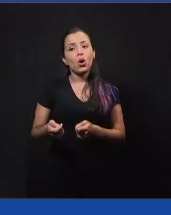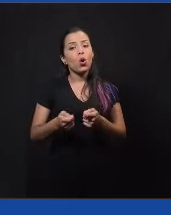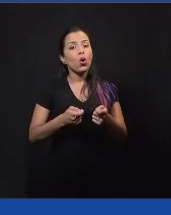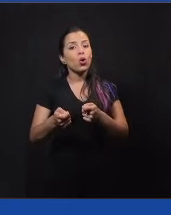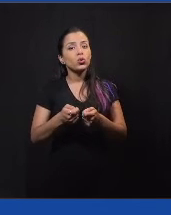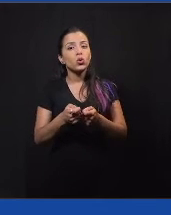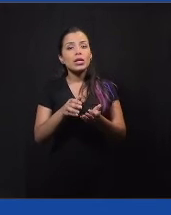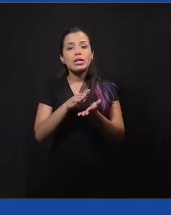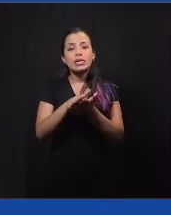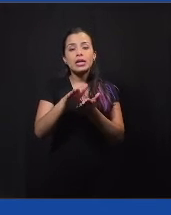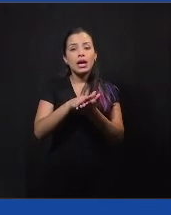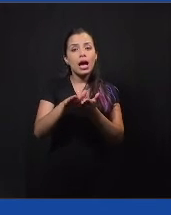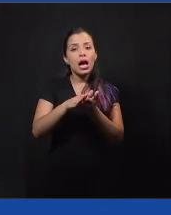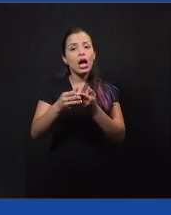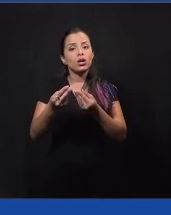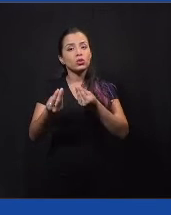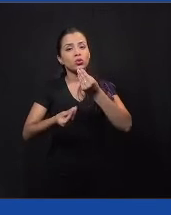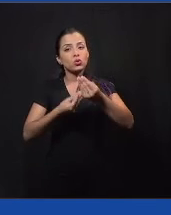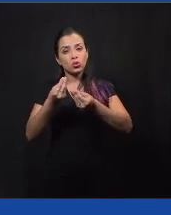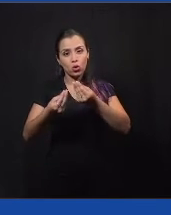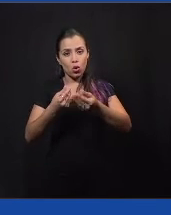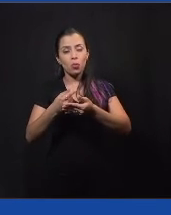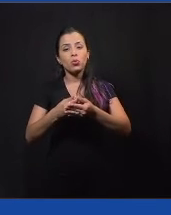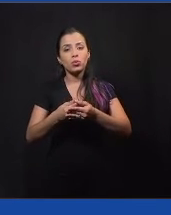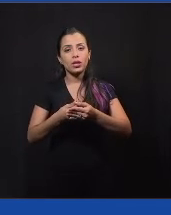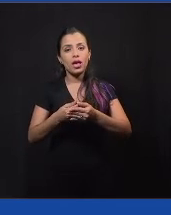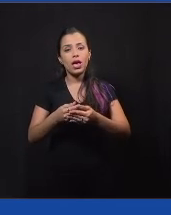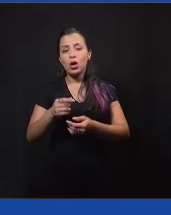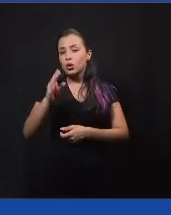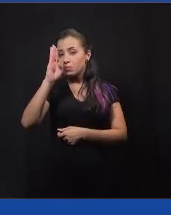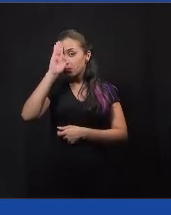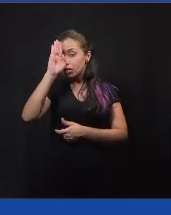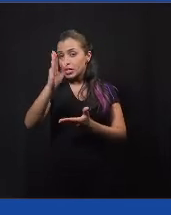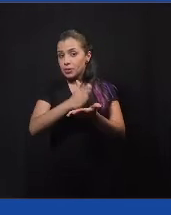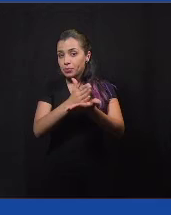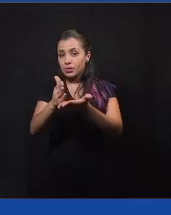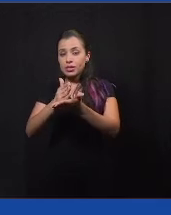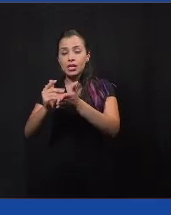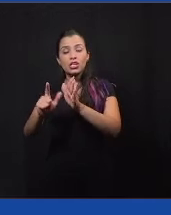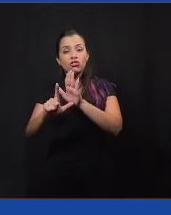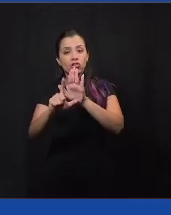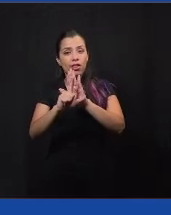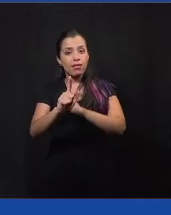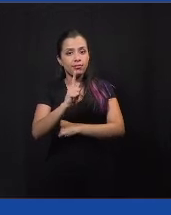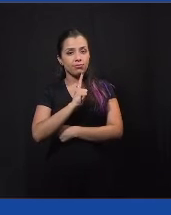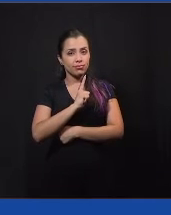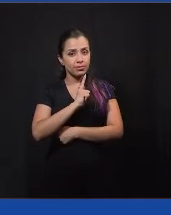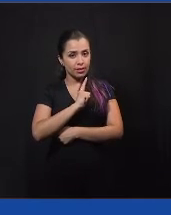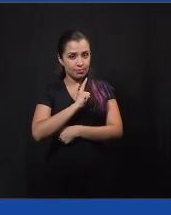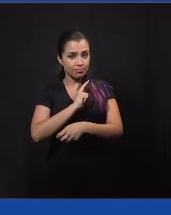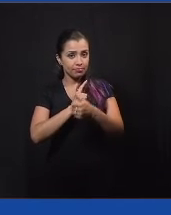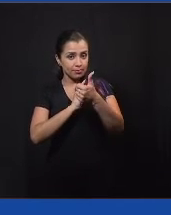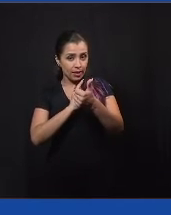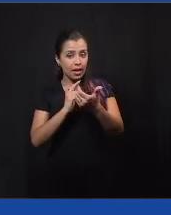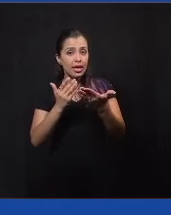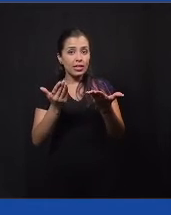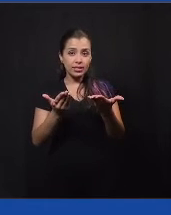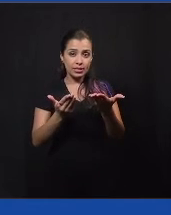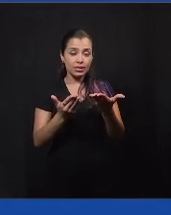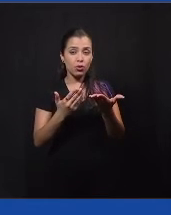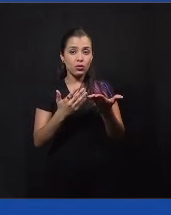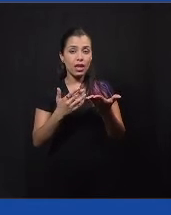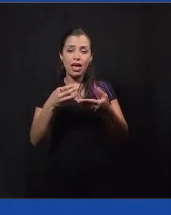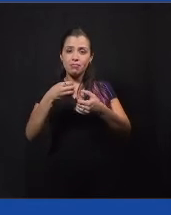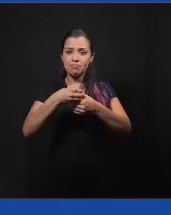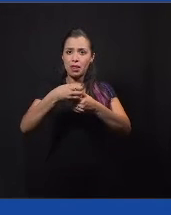como que, quais são os princípios orçamentários e as leis orçamentárias que existem. Então, assim, tem uma infinidade de conteúdos